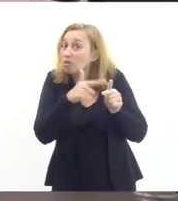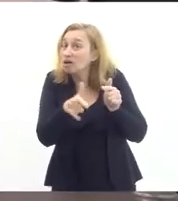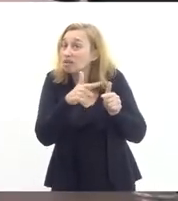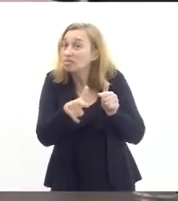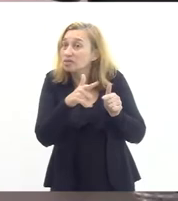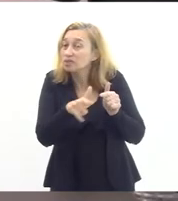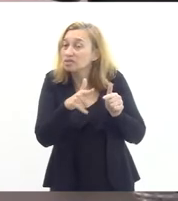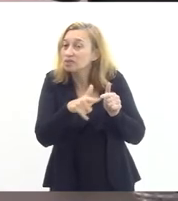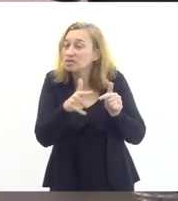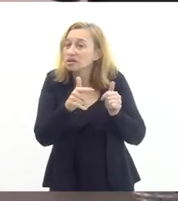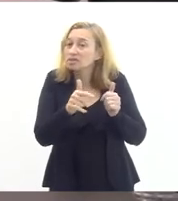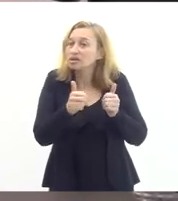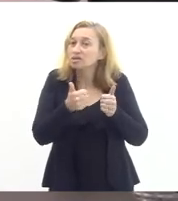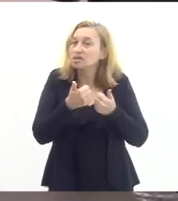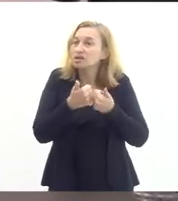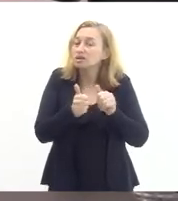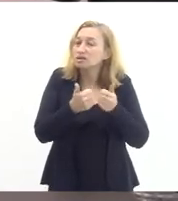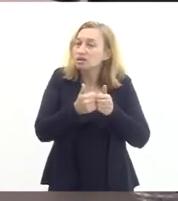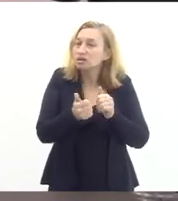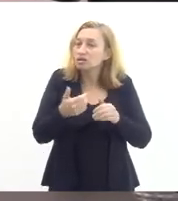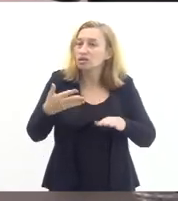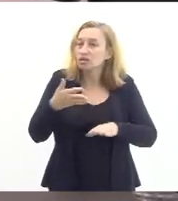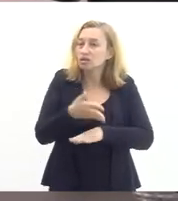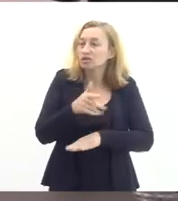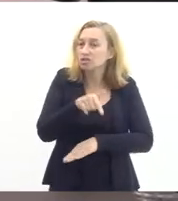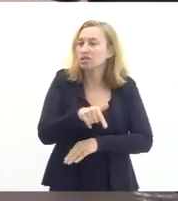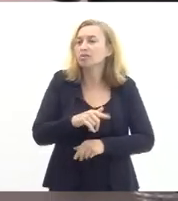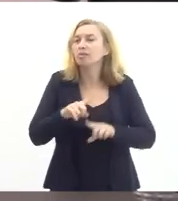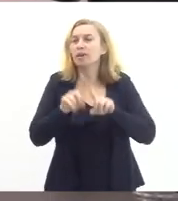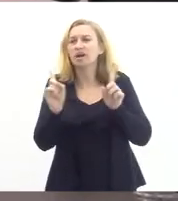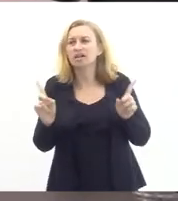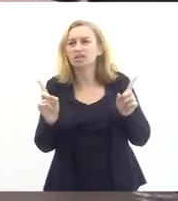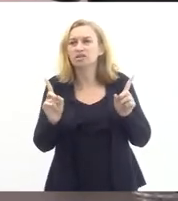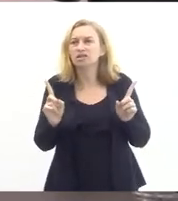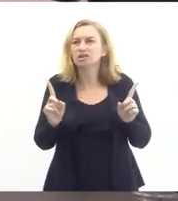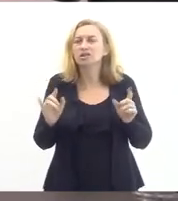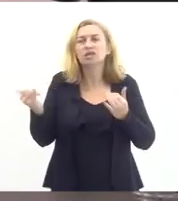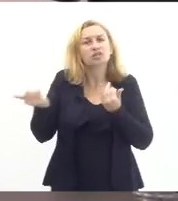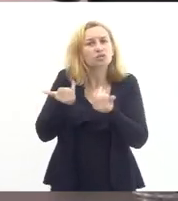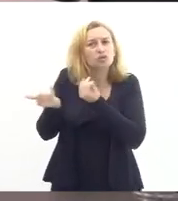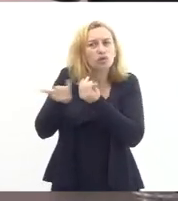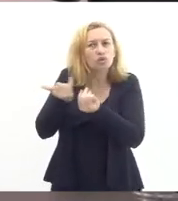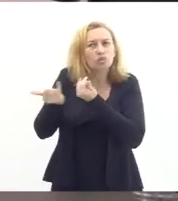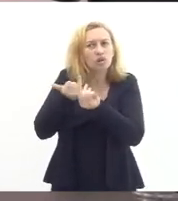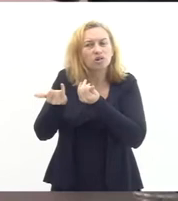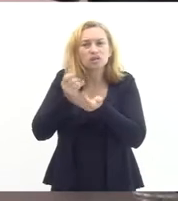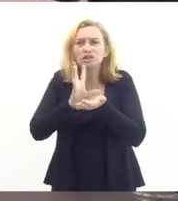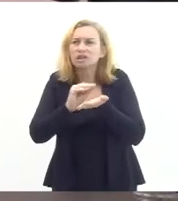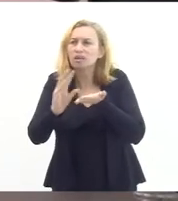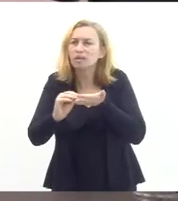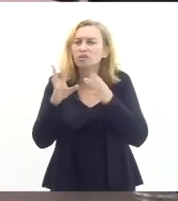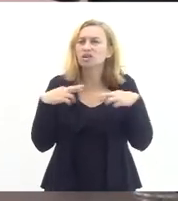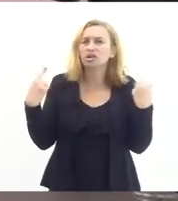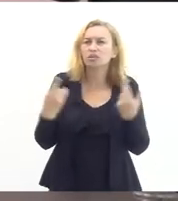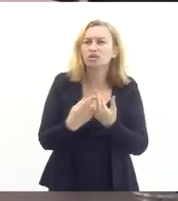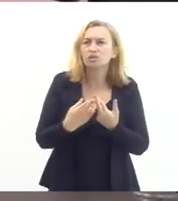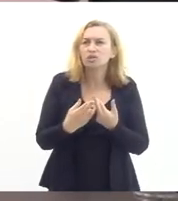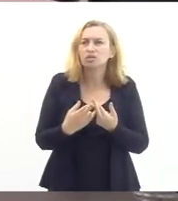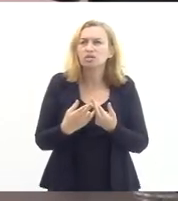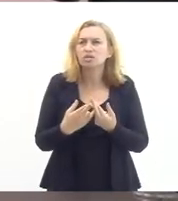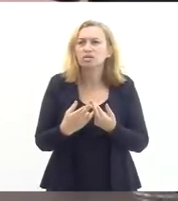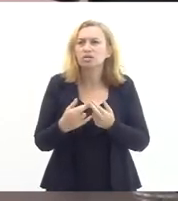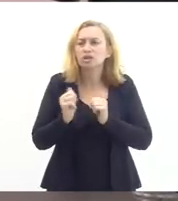locomoção para chegar aqui mas fomos informados da pauta da audiência e